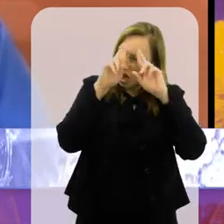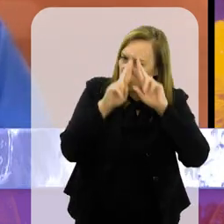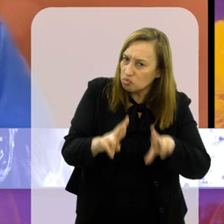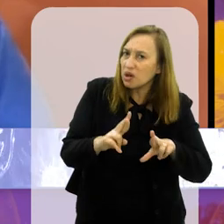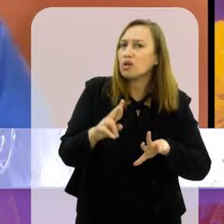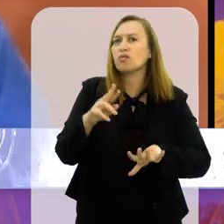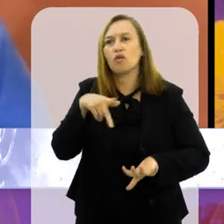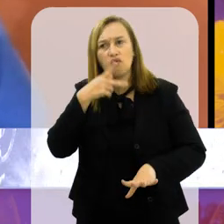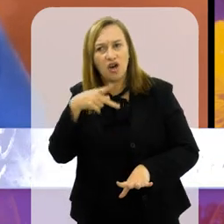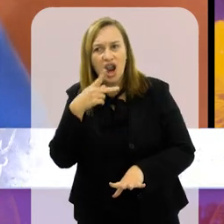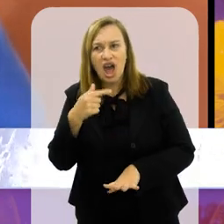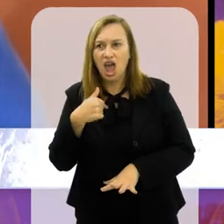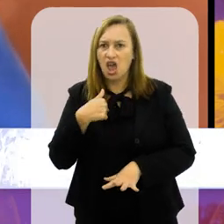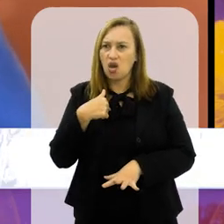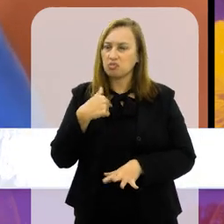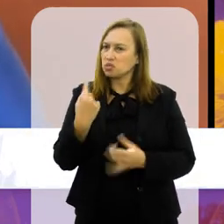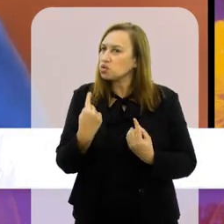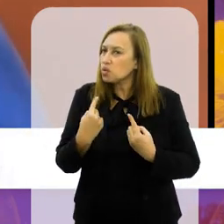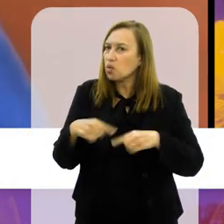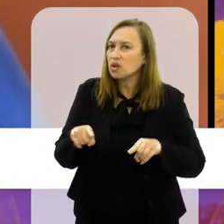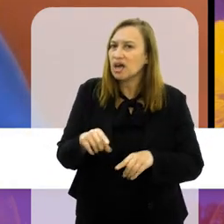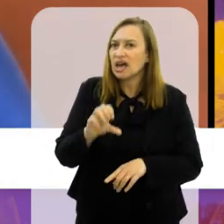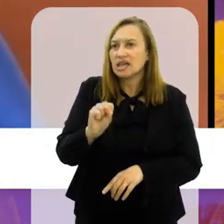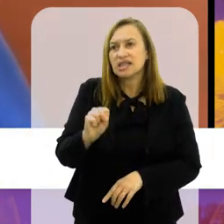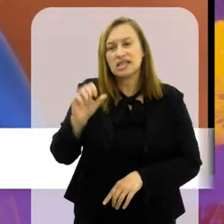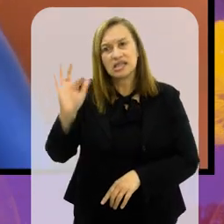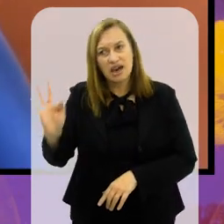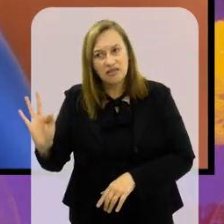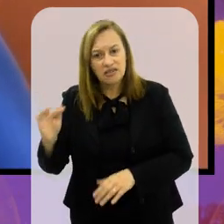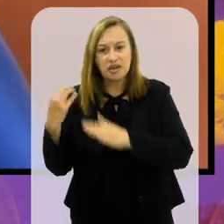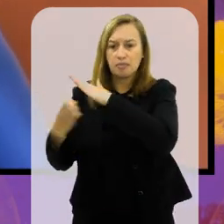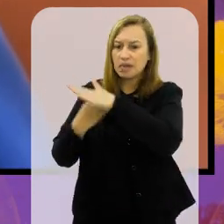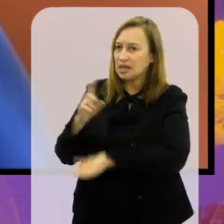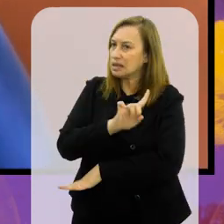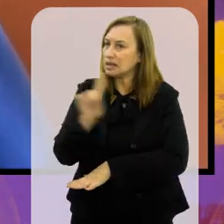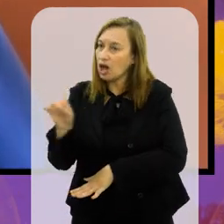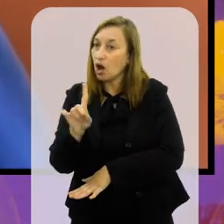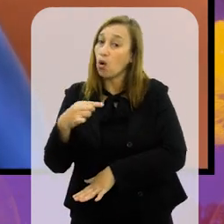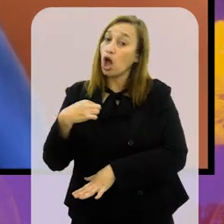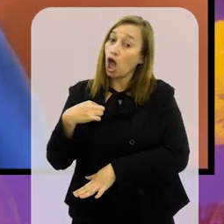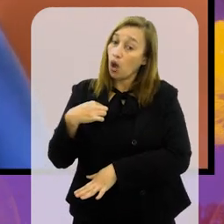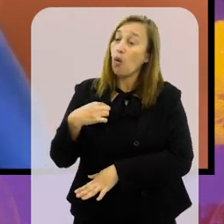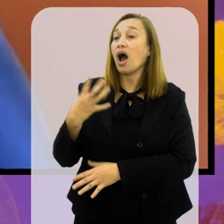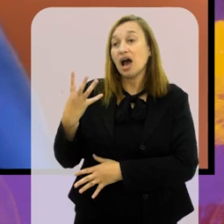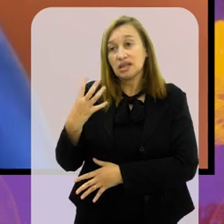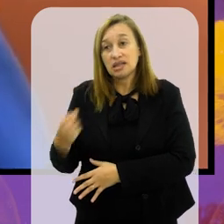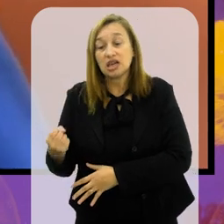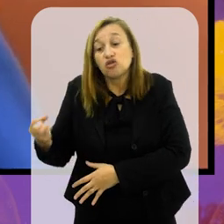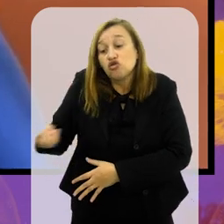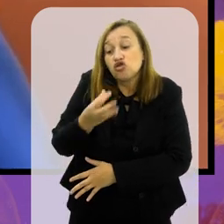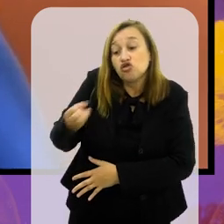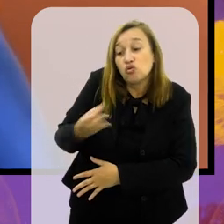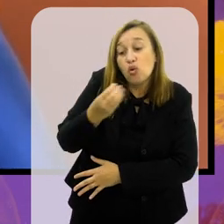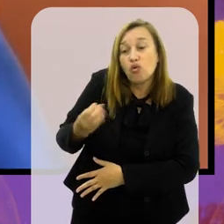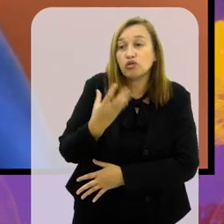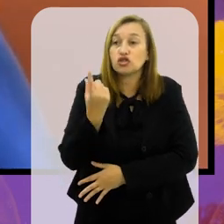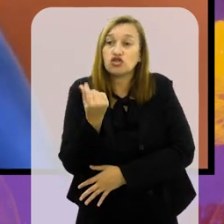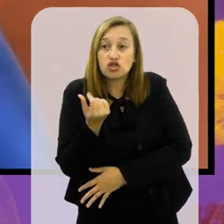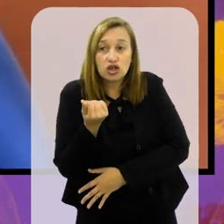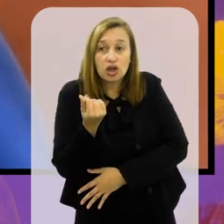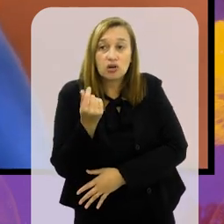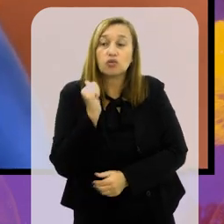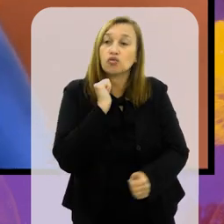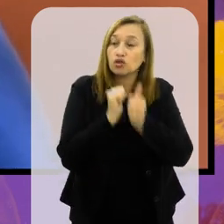todo respeito, e vou te falar, eu não sou contra as SAPs, não. Eu sou a favor. É dinheiro novo no